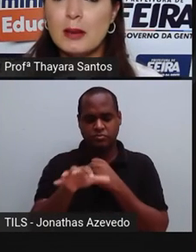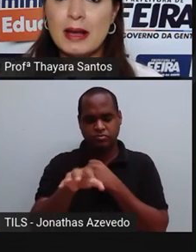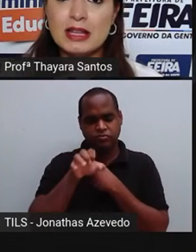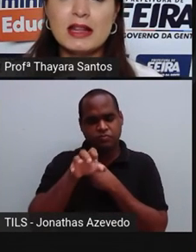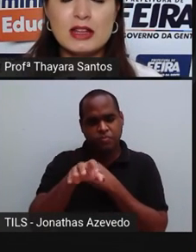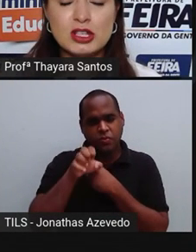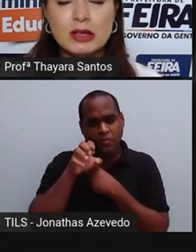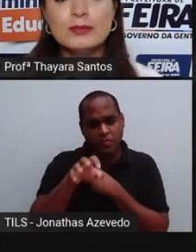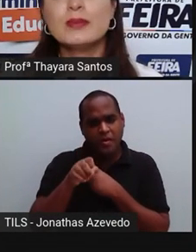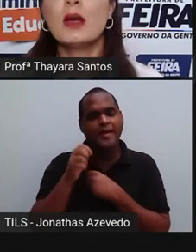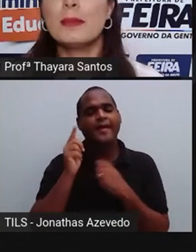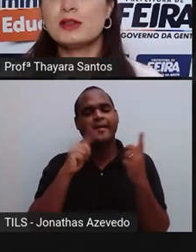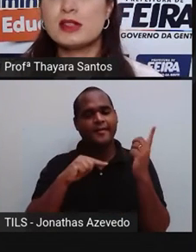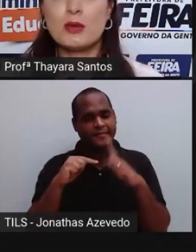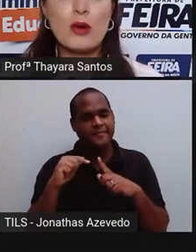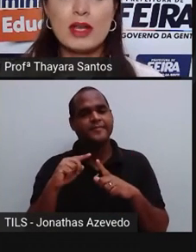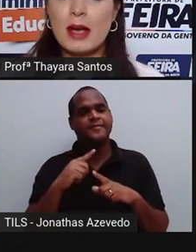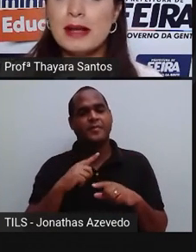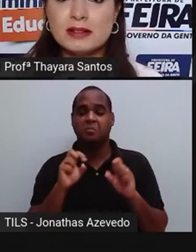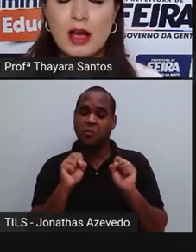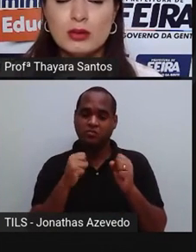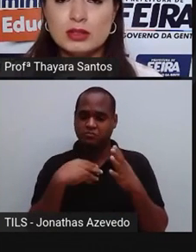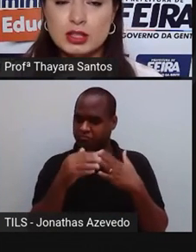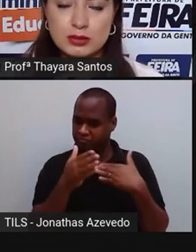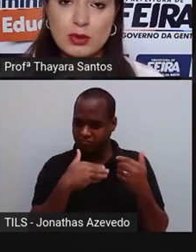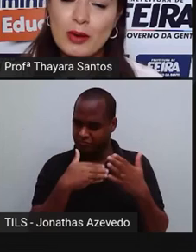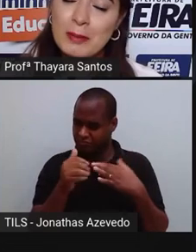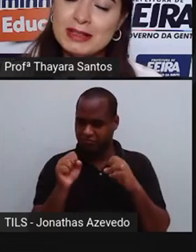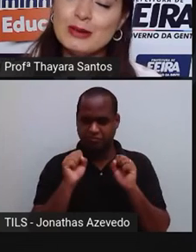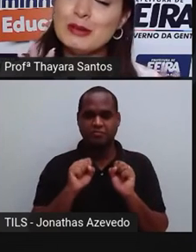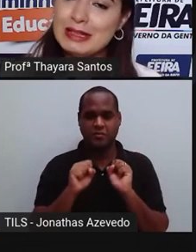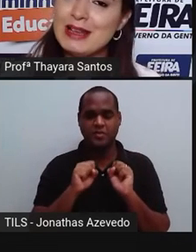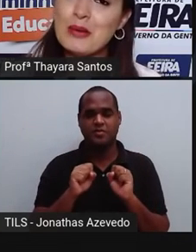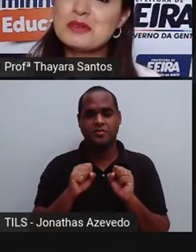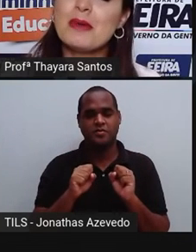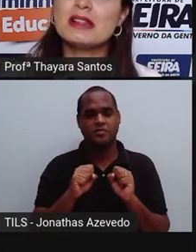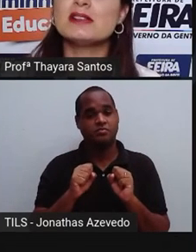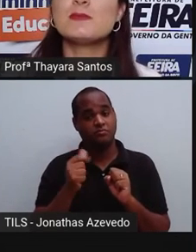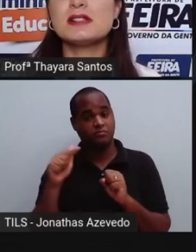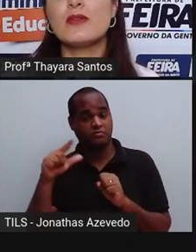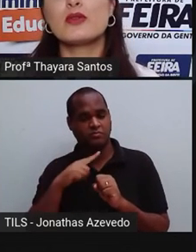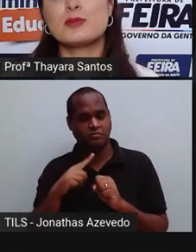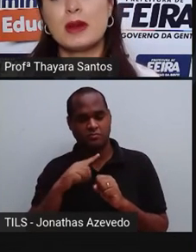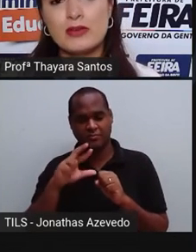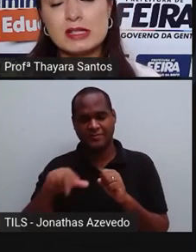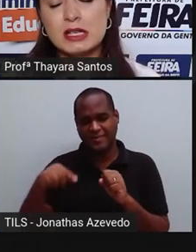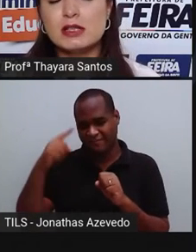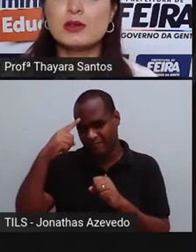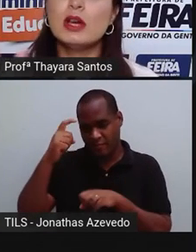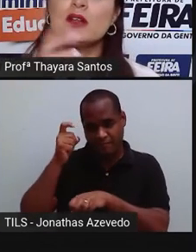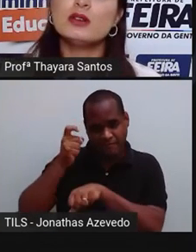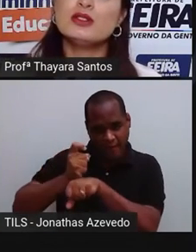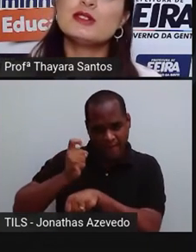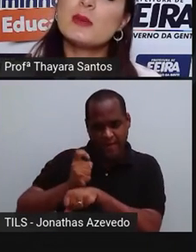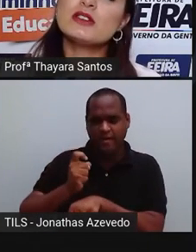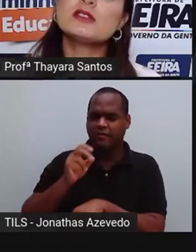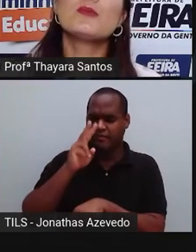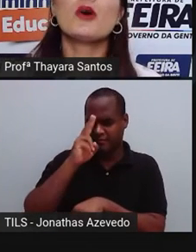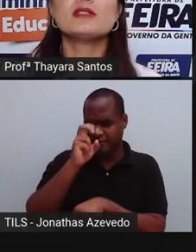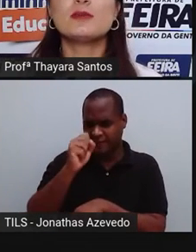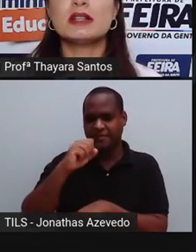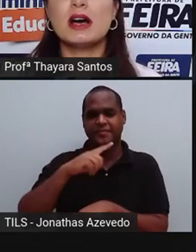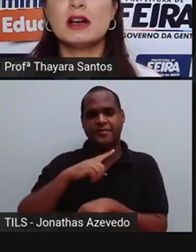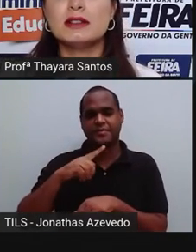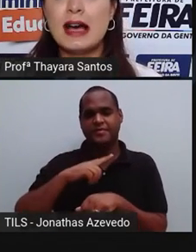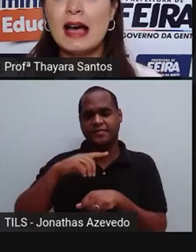magnética. Pode ser qualquer metal, qualquer metal não, tem alguns metais específicos para fazer isso. Então a gente despeja